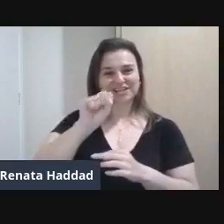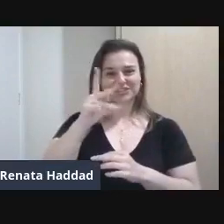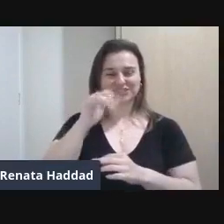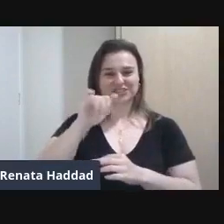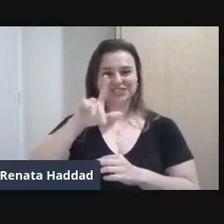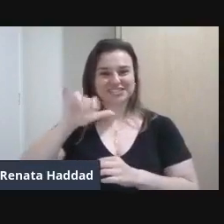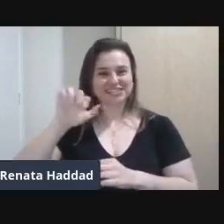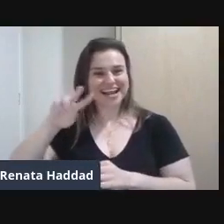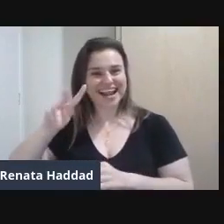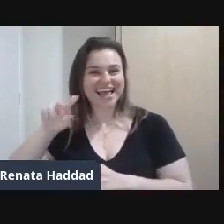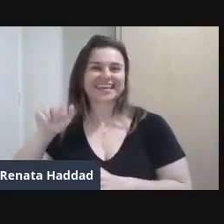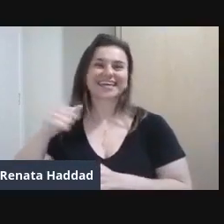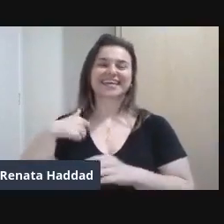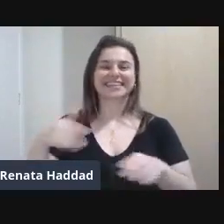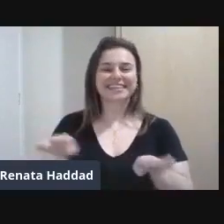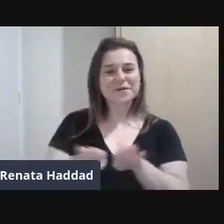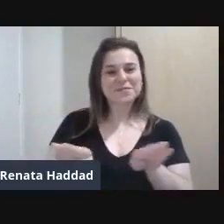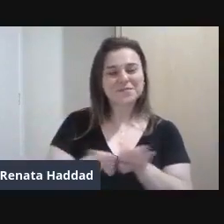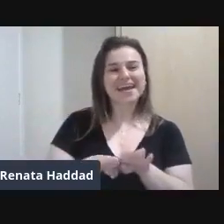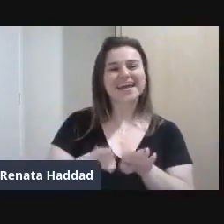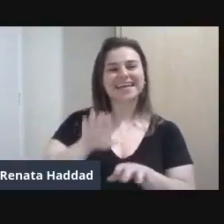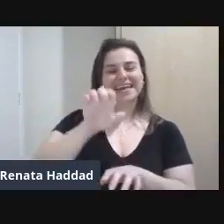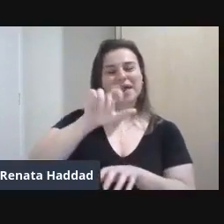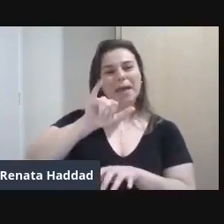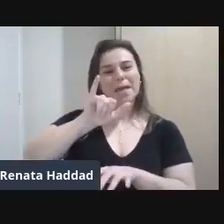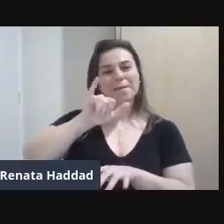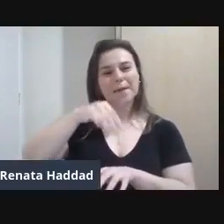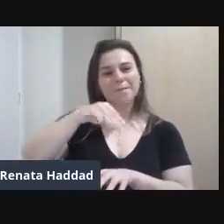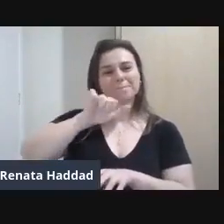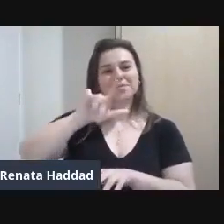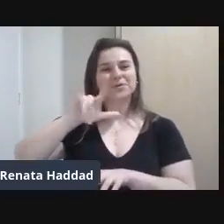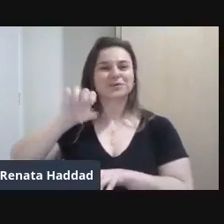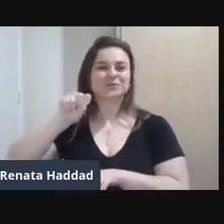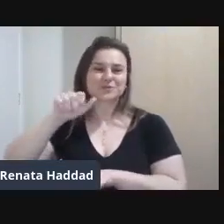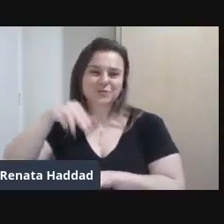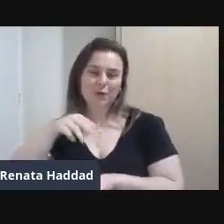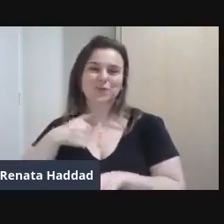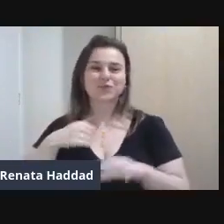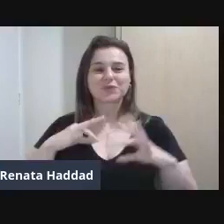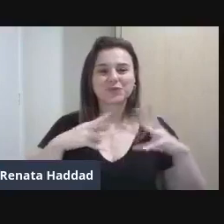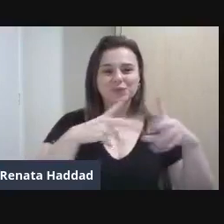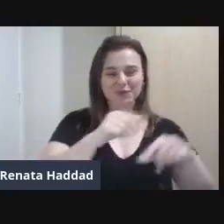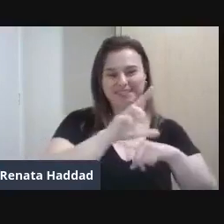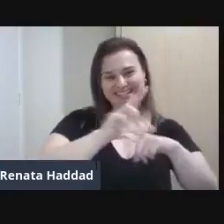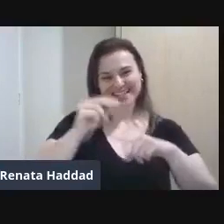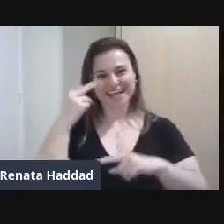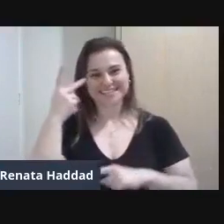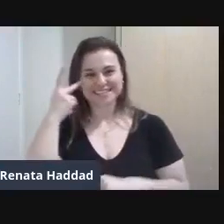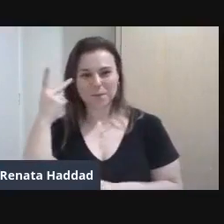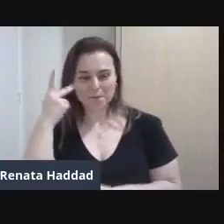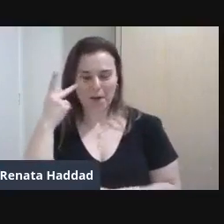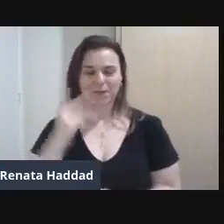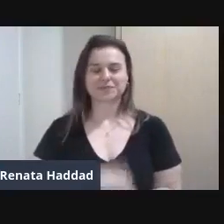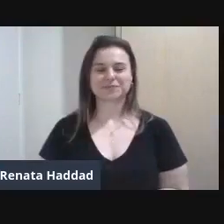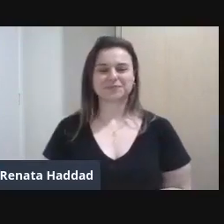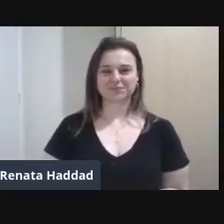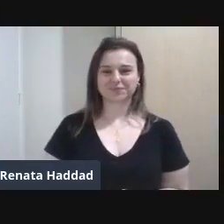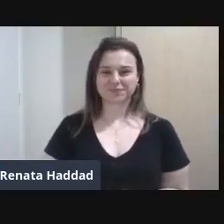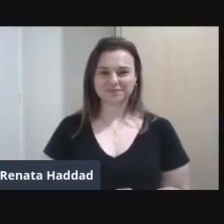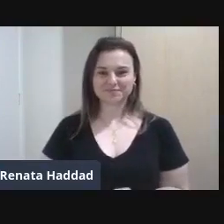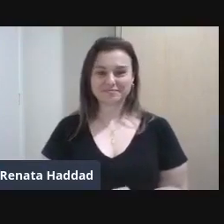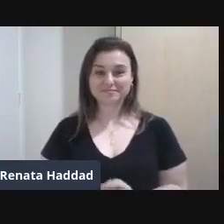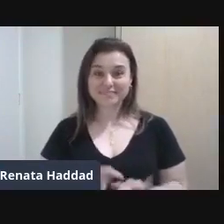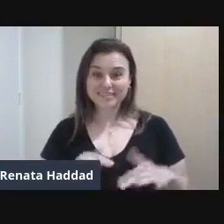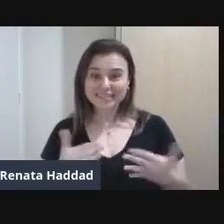Emilson Laurindo aqui com a gente Todos da equipe do Senac São Paulo E Senac Aclimação Vamos lá, mulheres